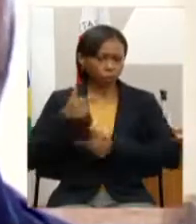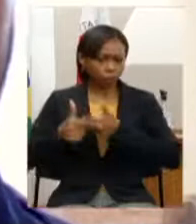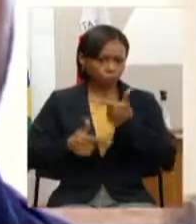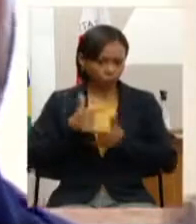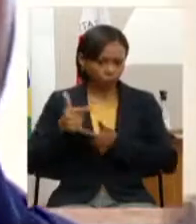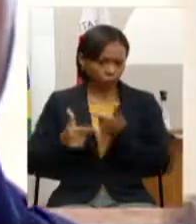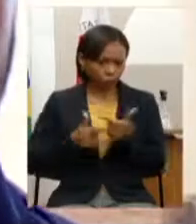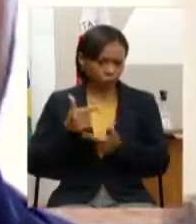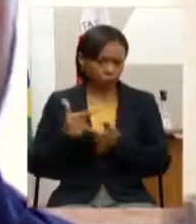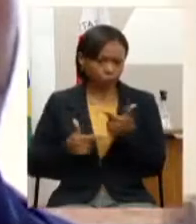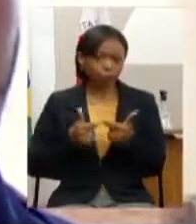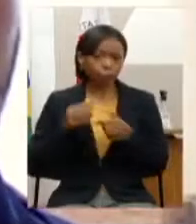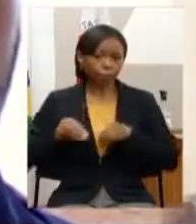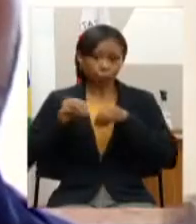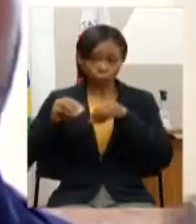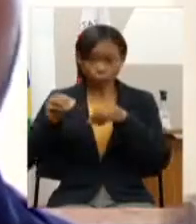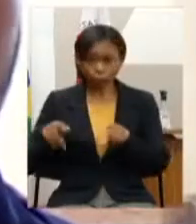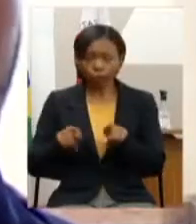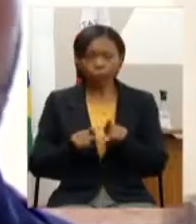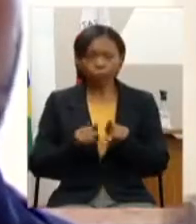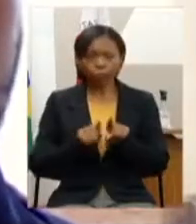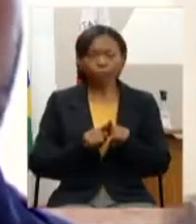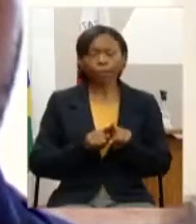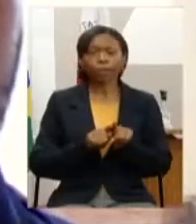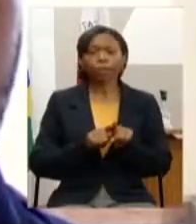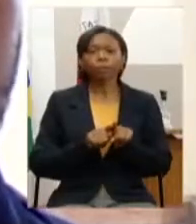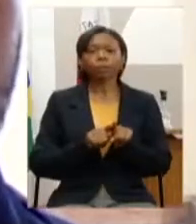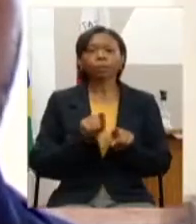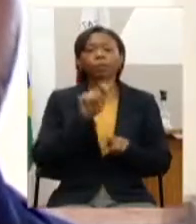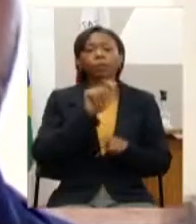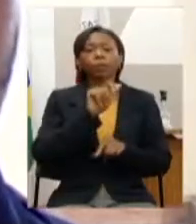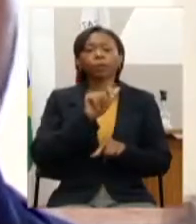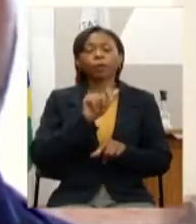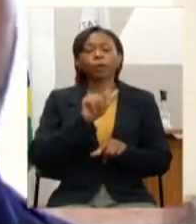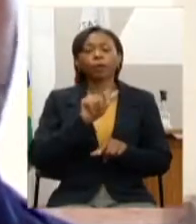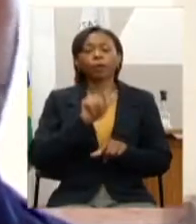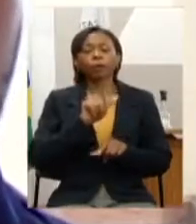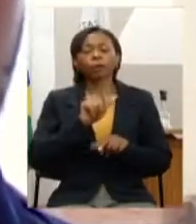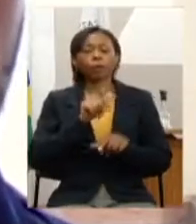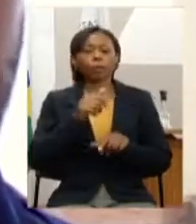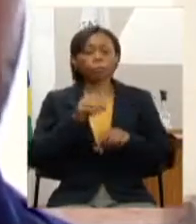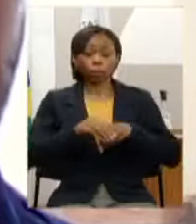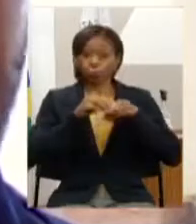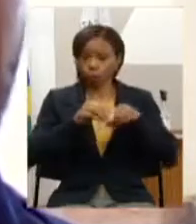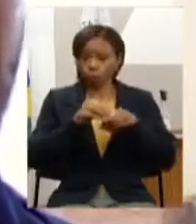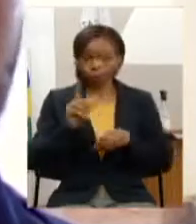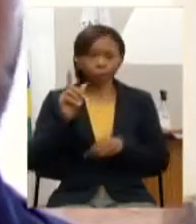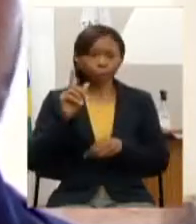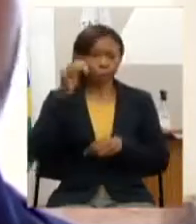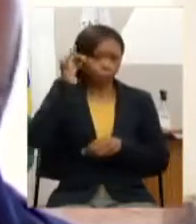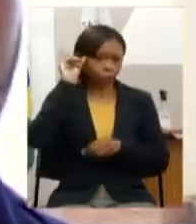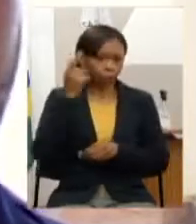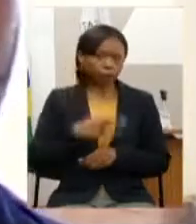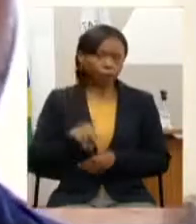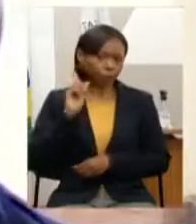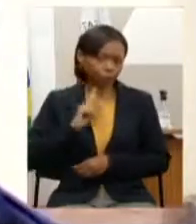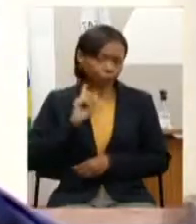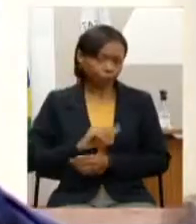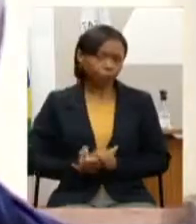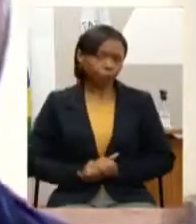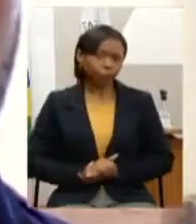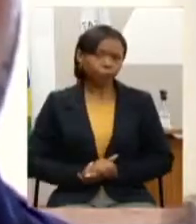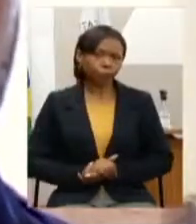federação da agricultura e pecuária do Estado Minas Gerais Os temas que foram